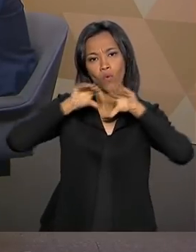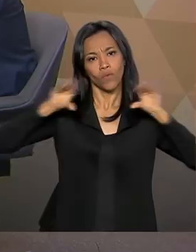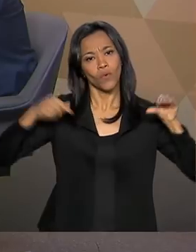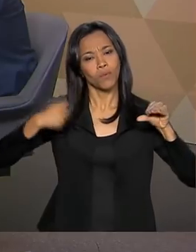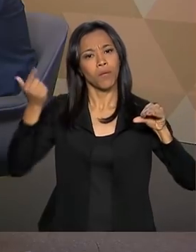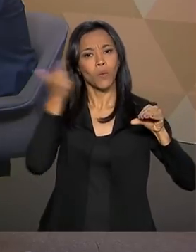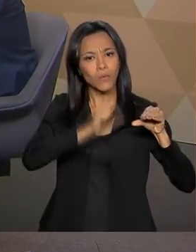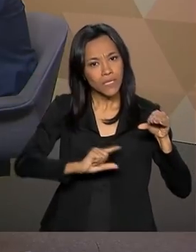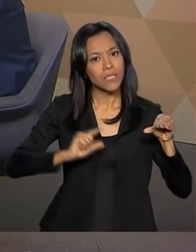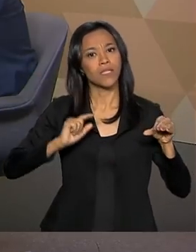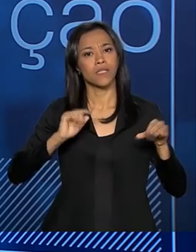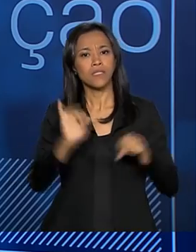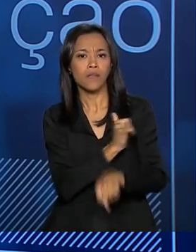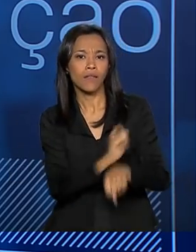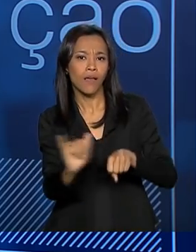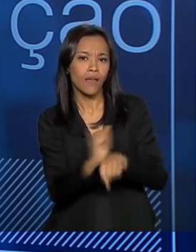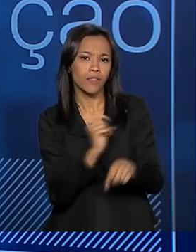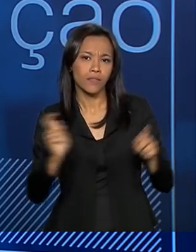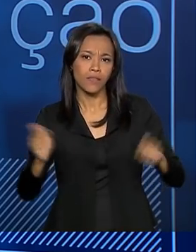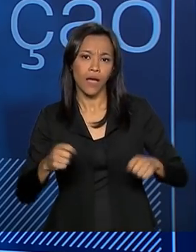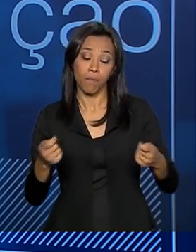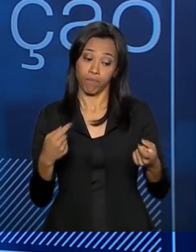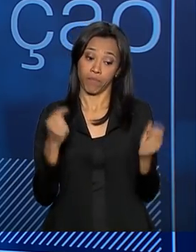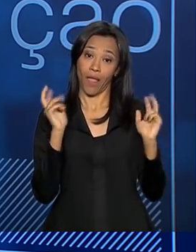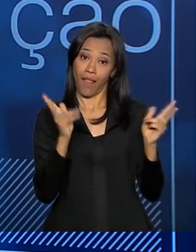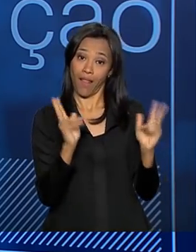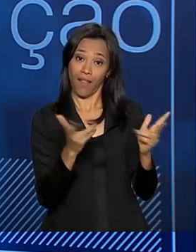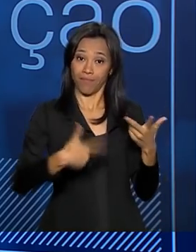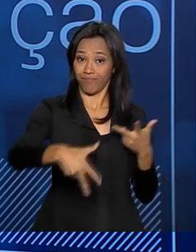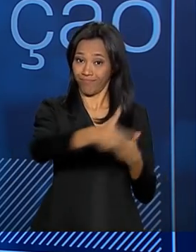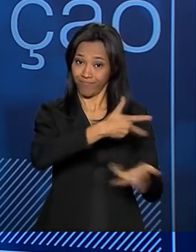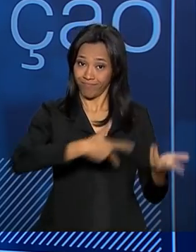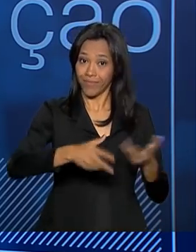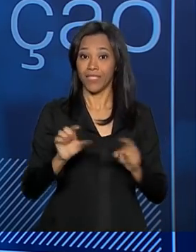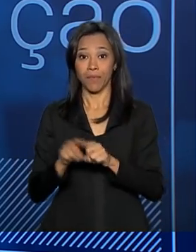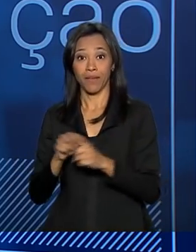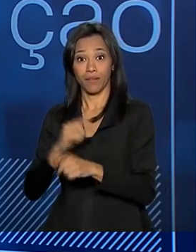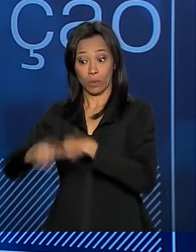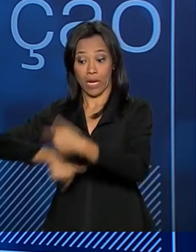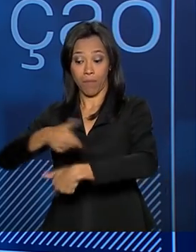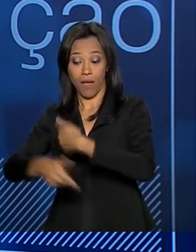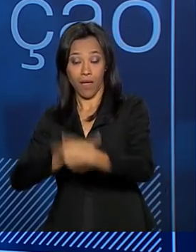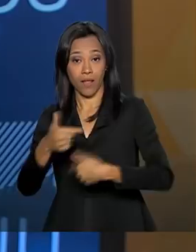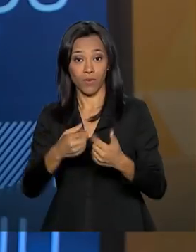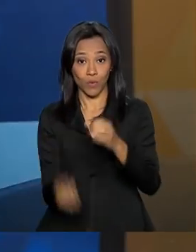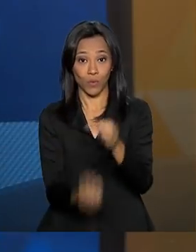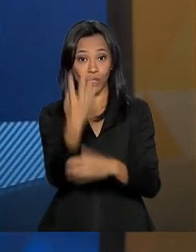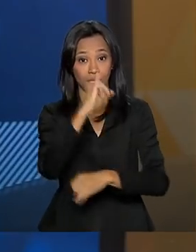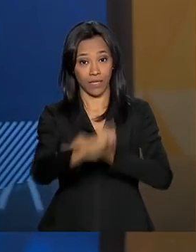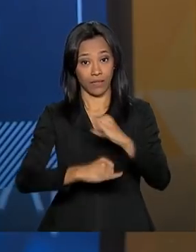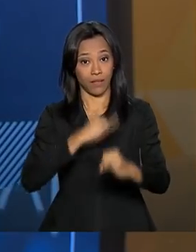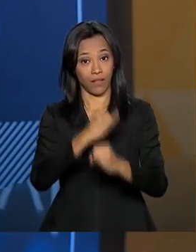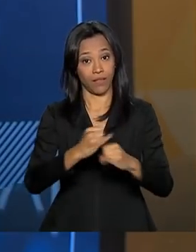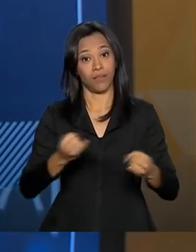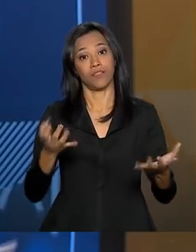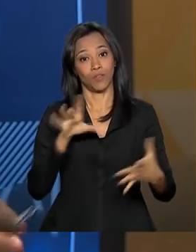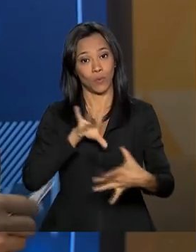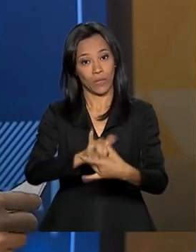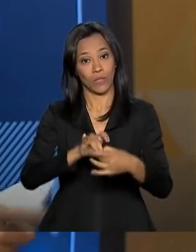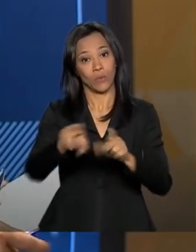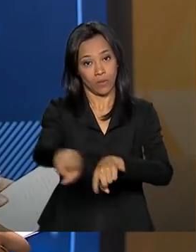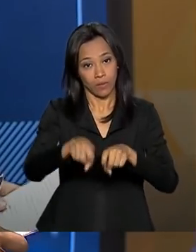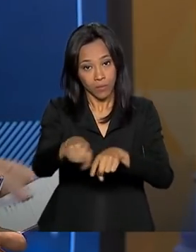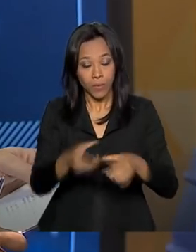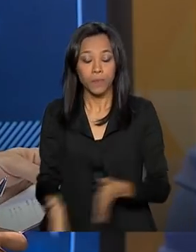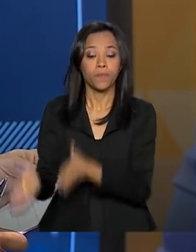possibilidades. Então, acho que a gente junta as duas coisas, o lazer e o trabalho com a internet no campo. Vamos agora a mais uma pergunta,